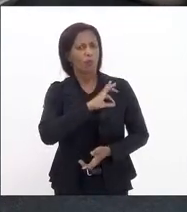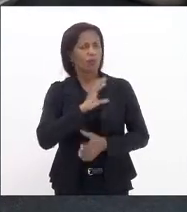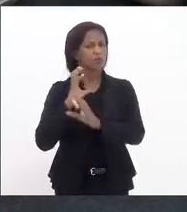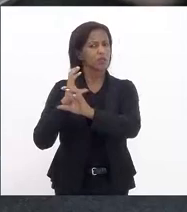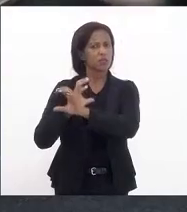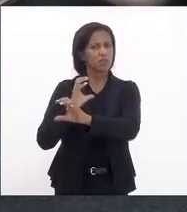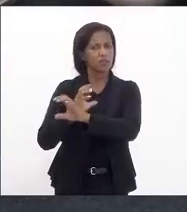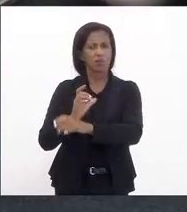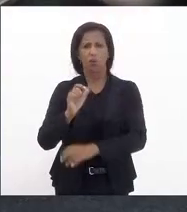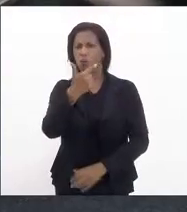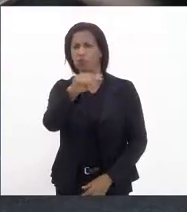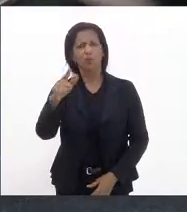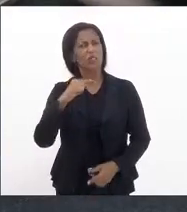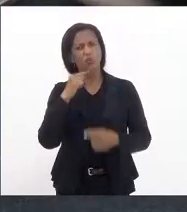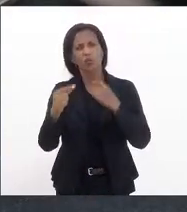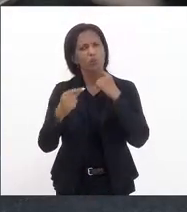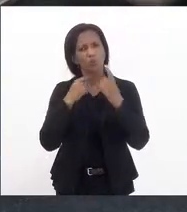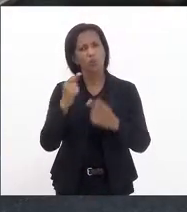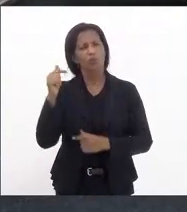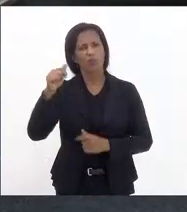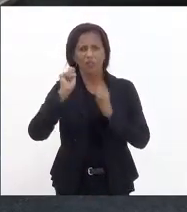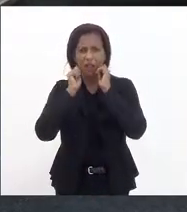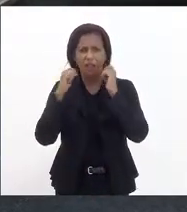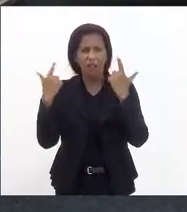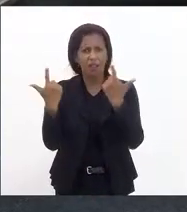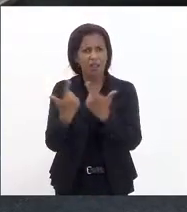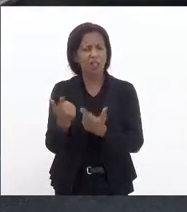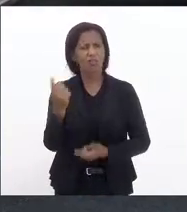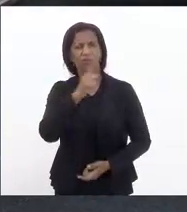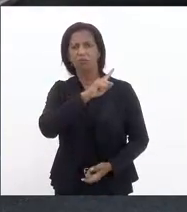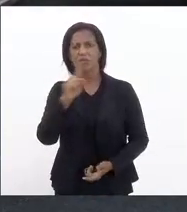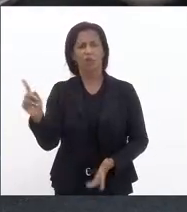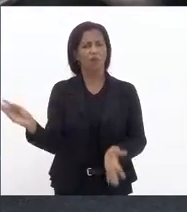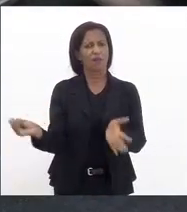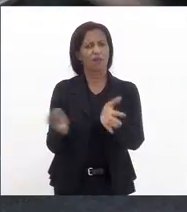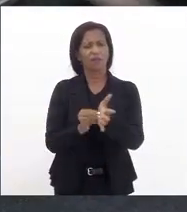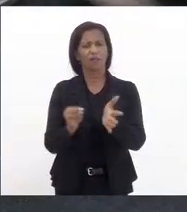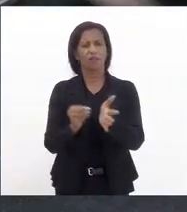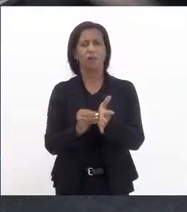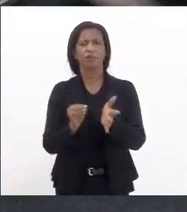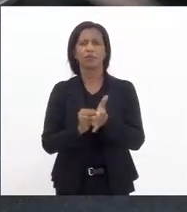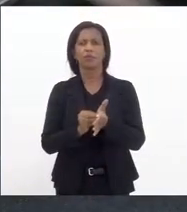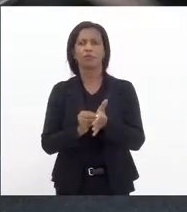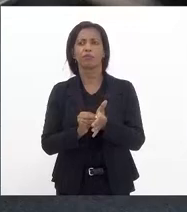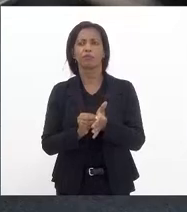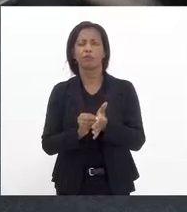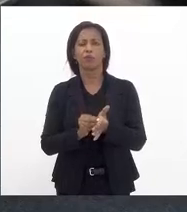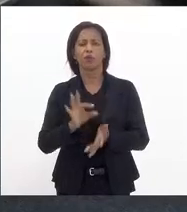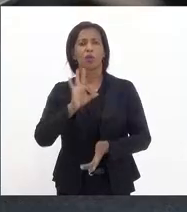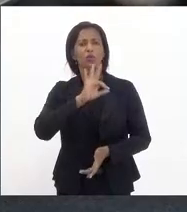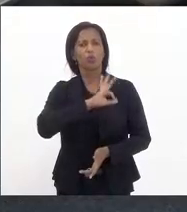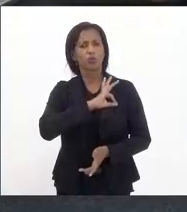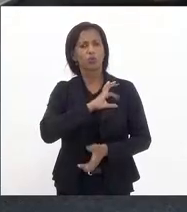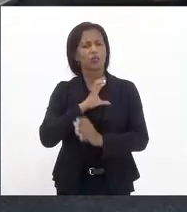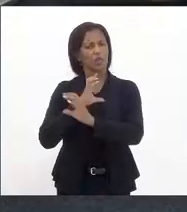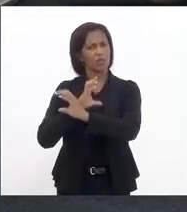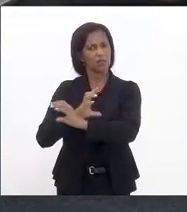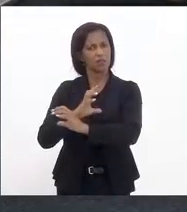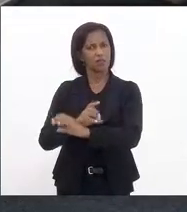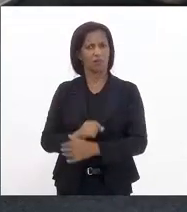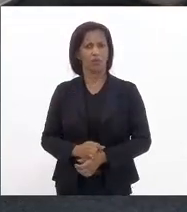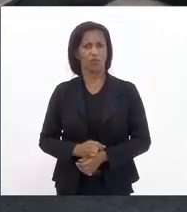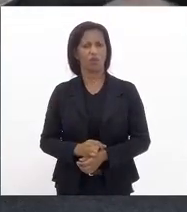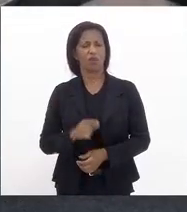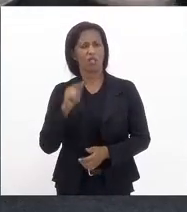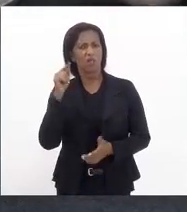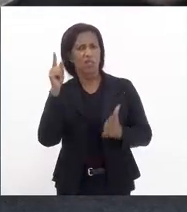não tenham dúvida que esta casa não faltará aos policiais civis e que